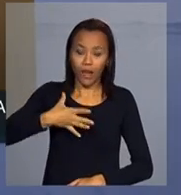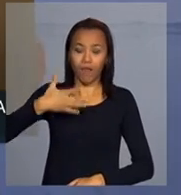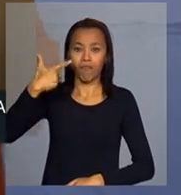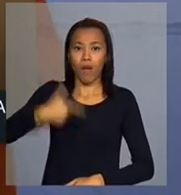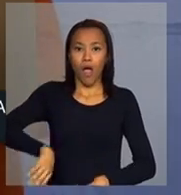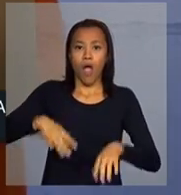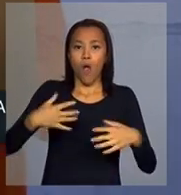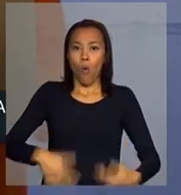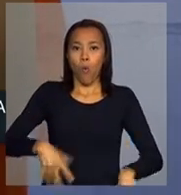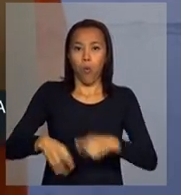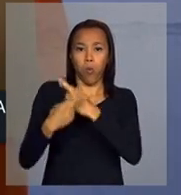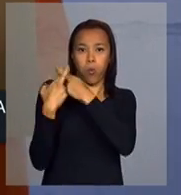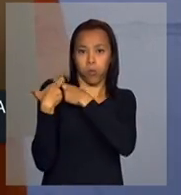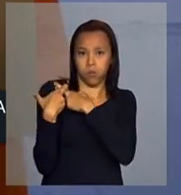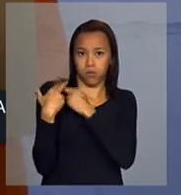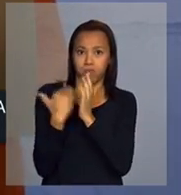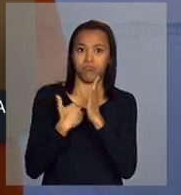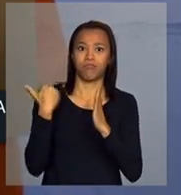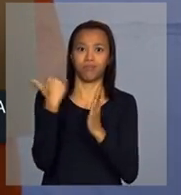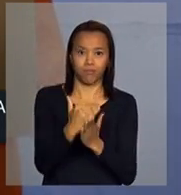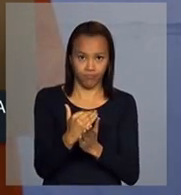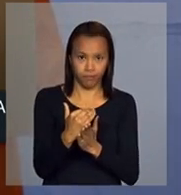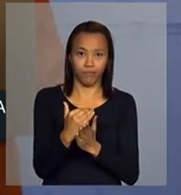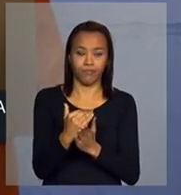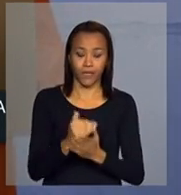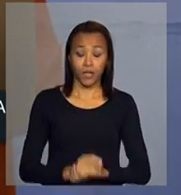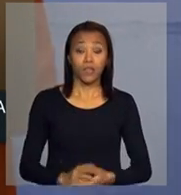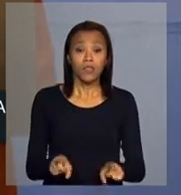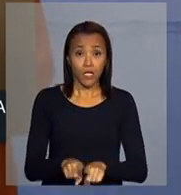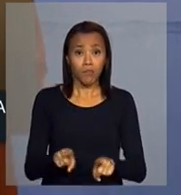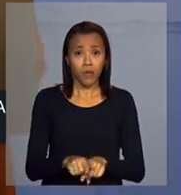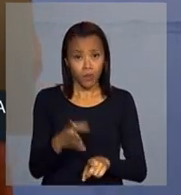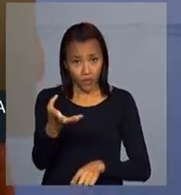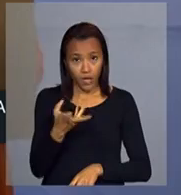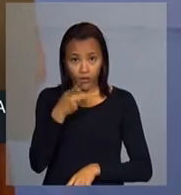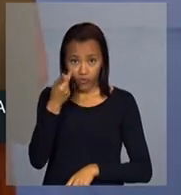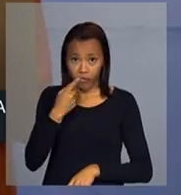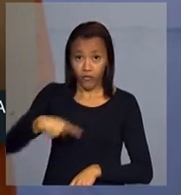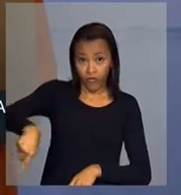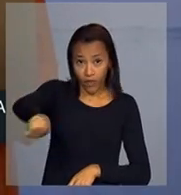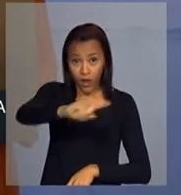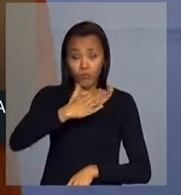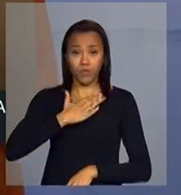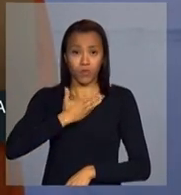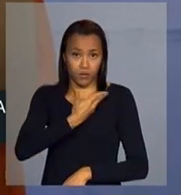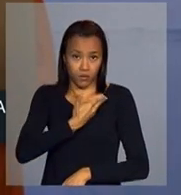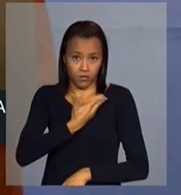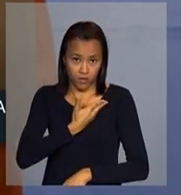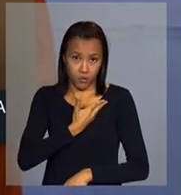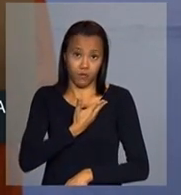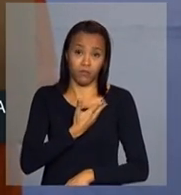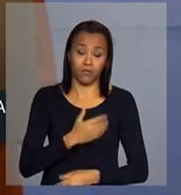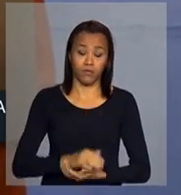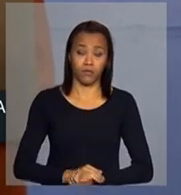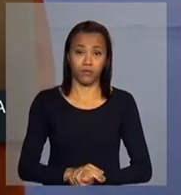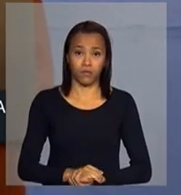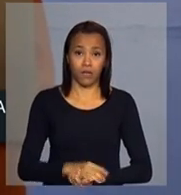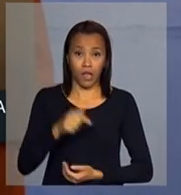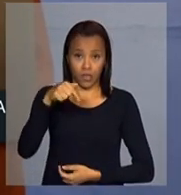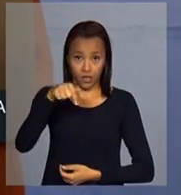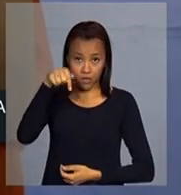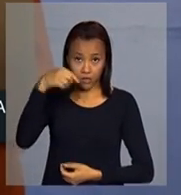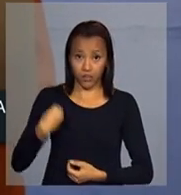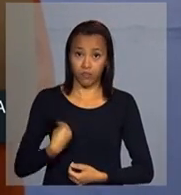sempre é duplo. Agora, eu queria dizer também para os meus companheiros e para as minhas companheiras aqui